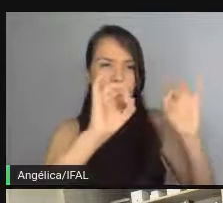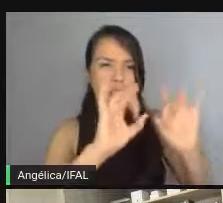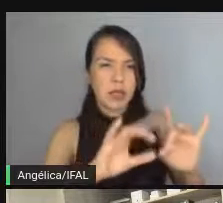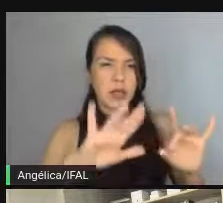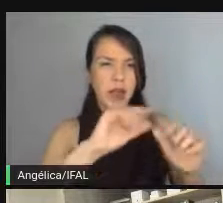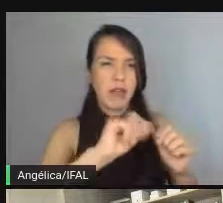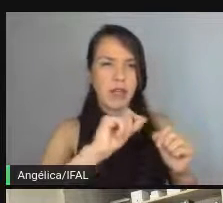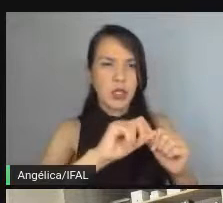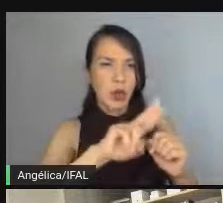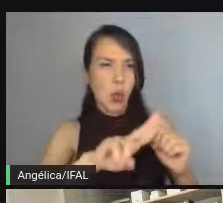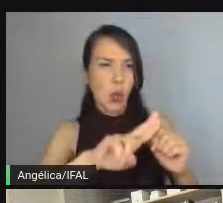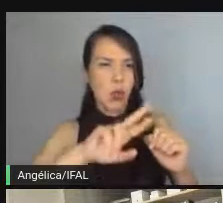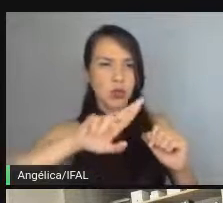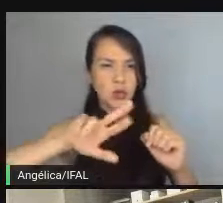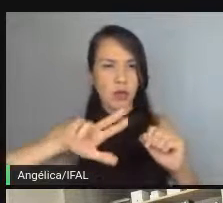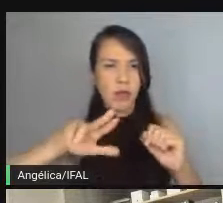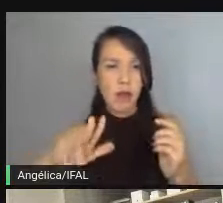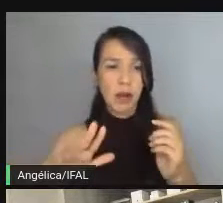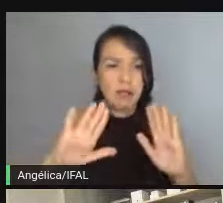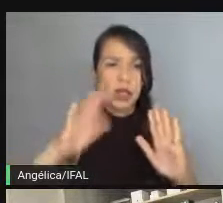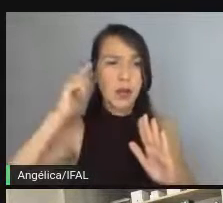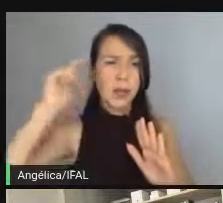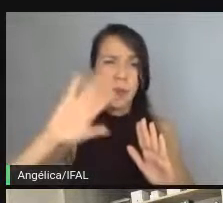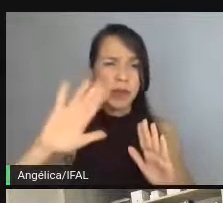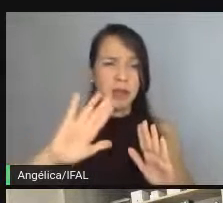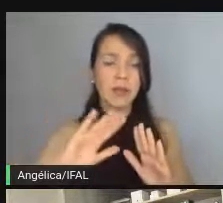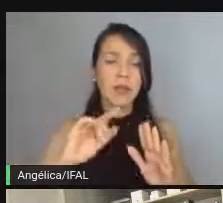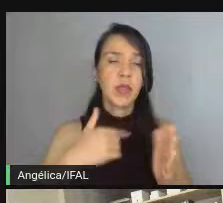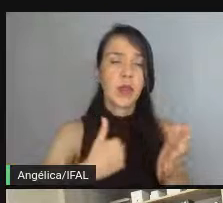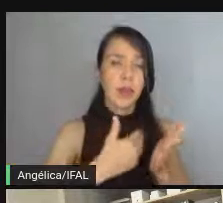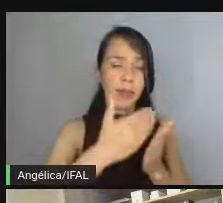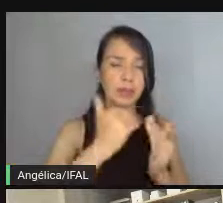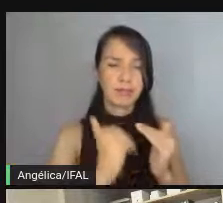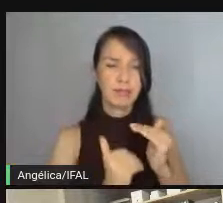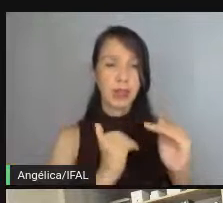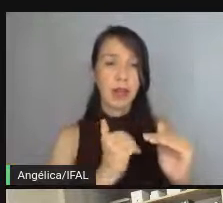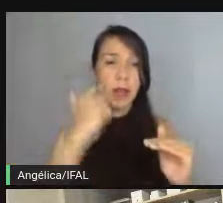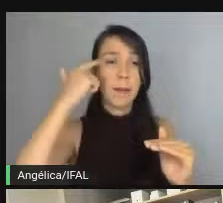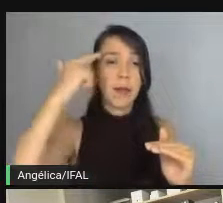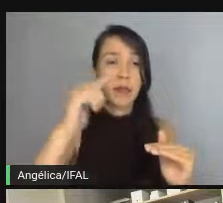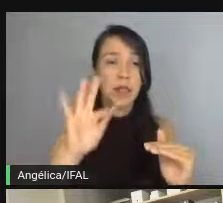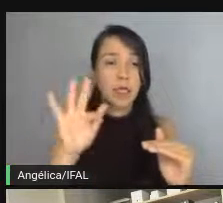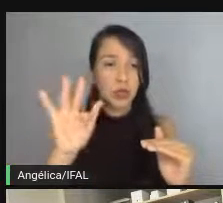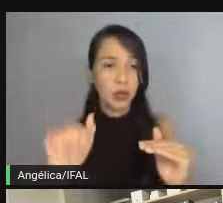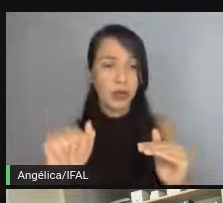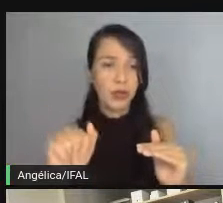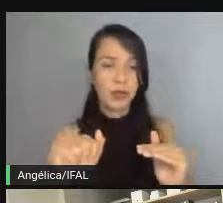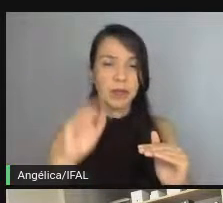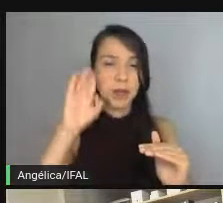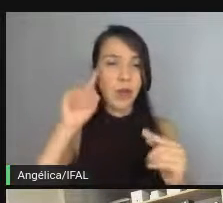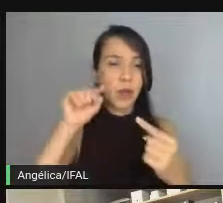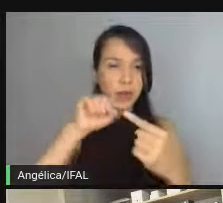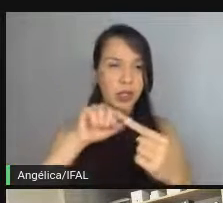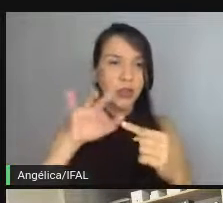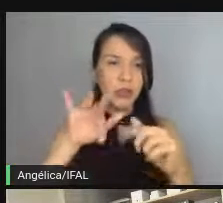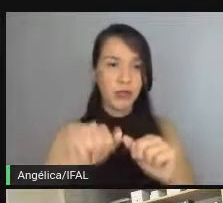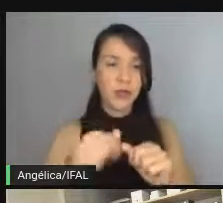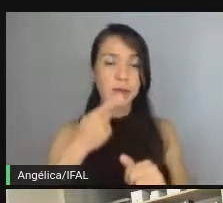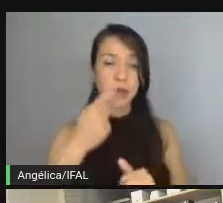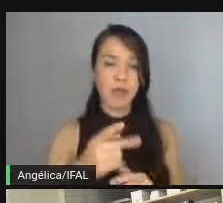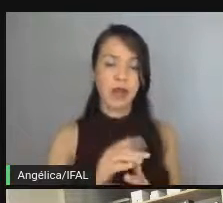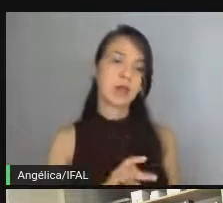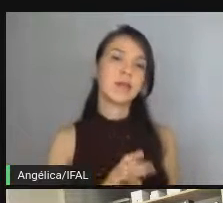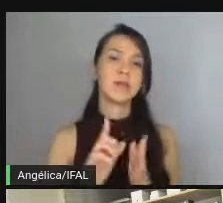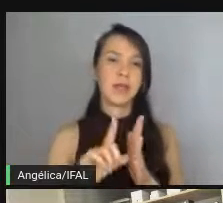fazer consumo diferente. Não pensa nisso. Começa devagar, mas pensa na funcionalidade final. Foque no objetivo final, como eu comentei